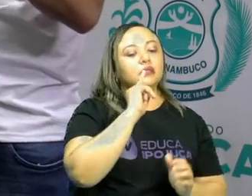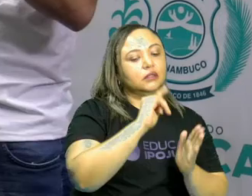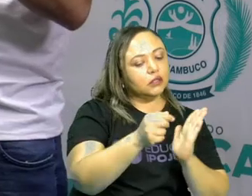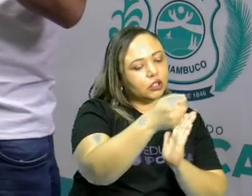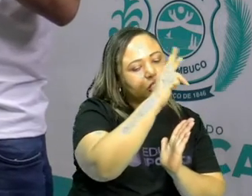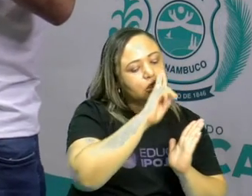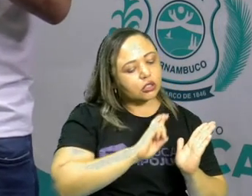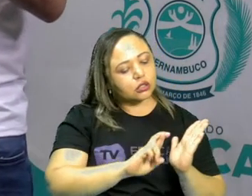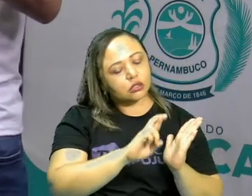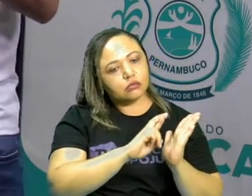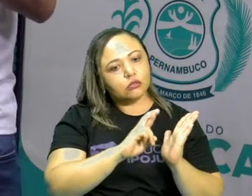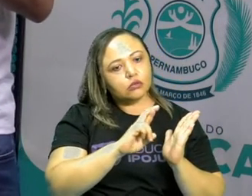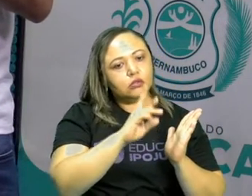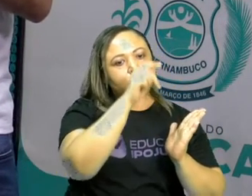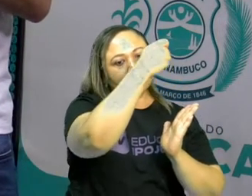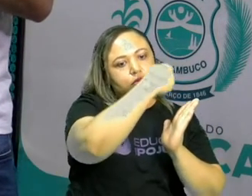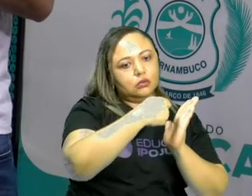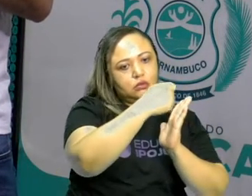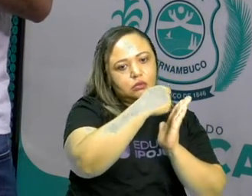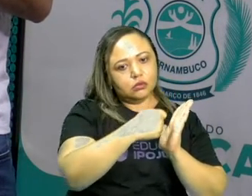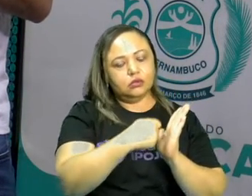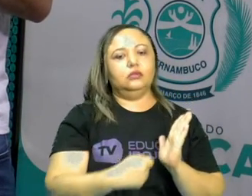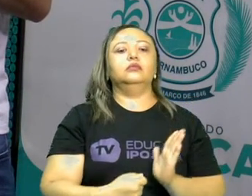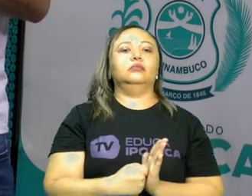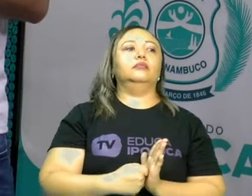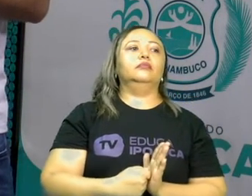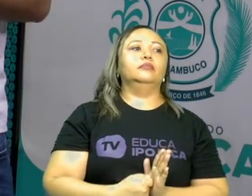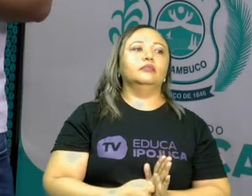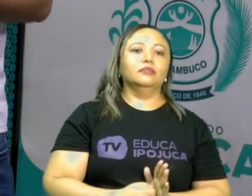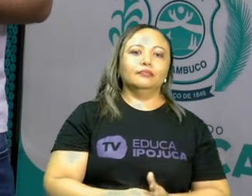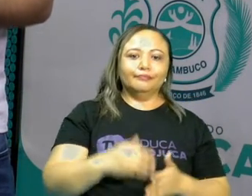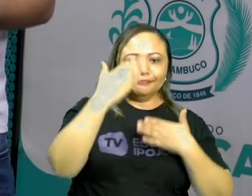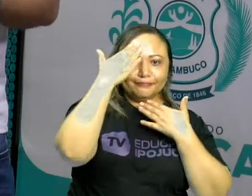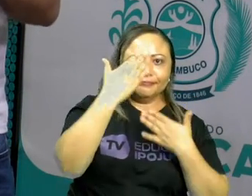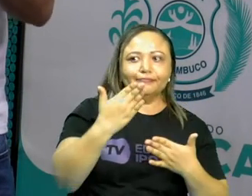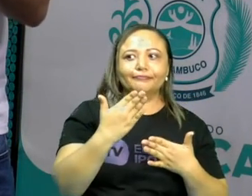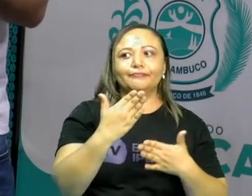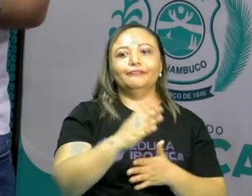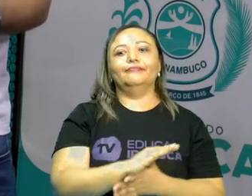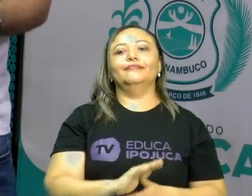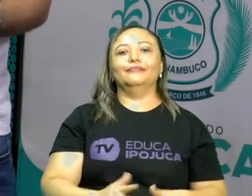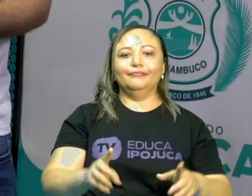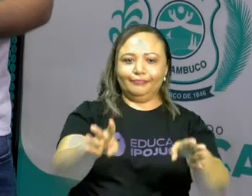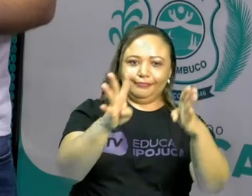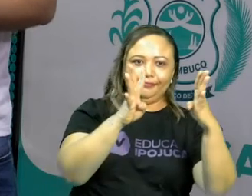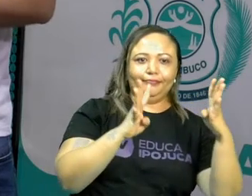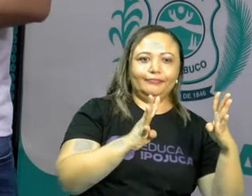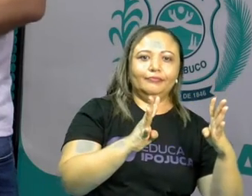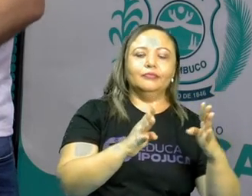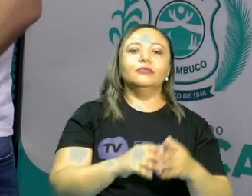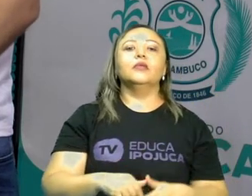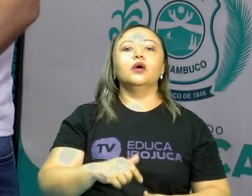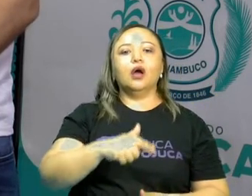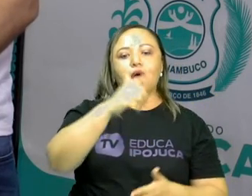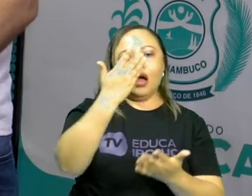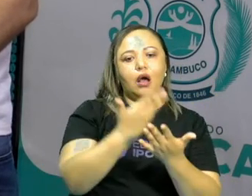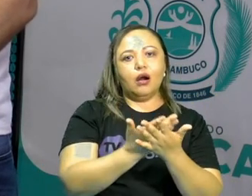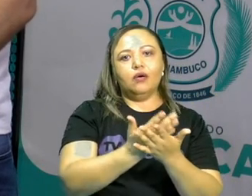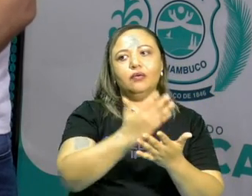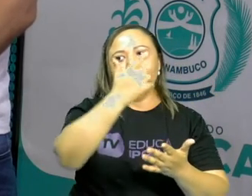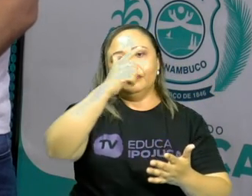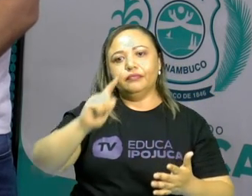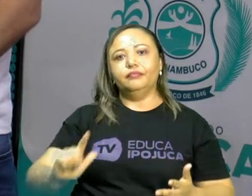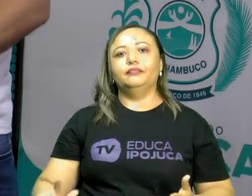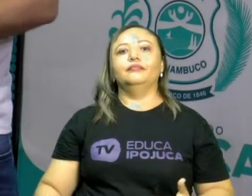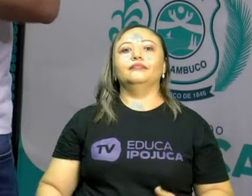Média para a Idade Moderna. Ok, pessoal? Muito obrigado pela atenção de vocês. Nos vemos na próxima aula.